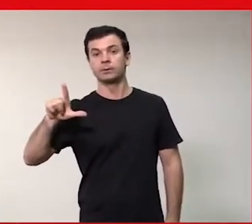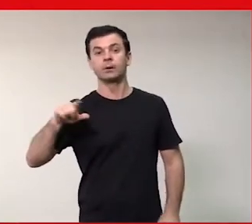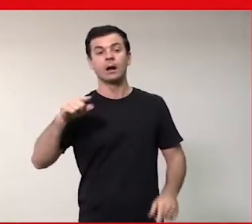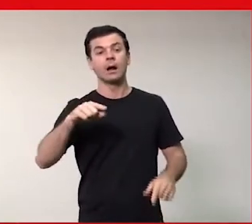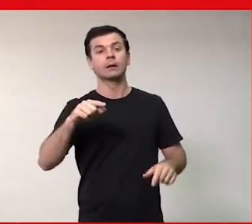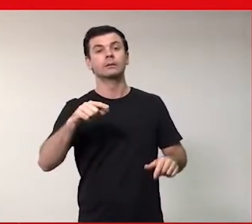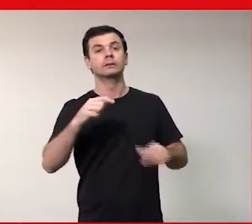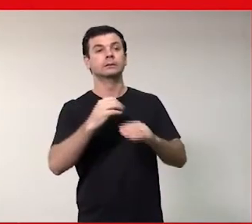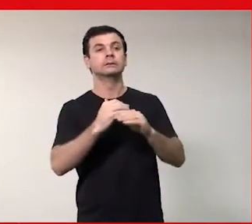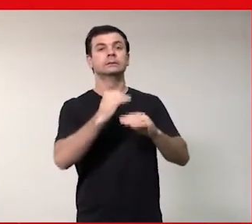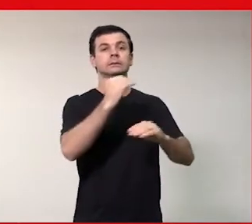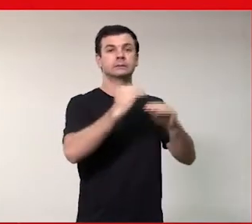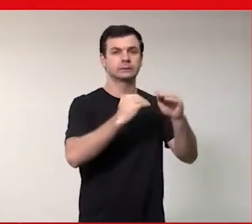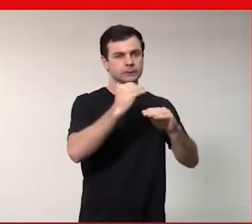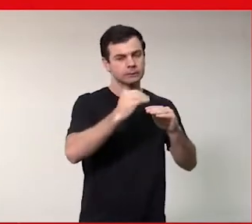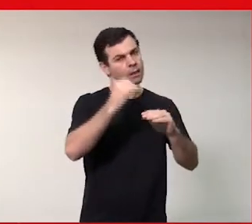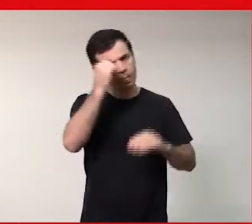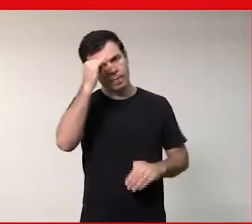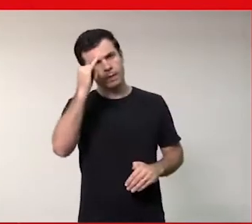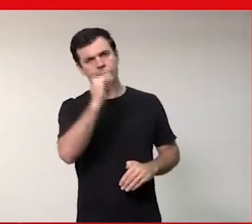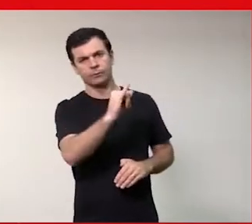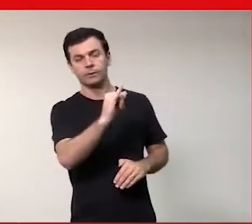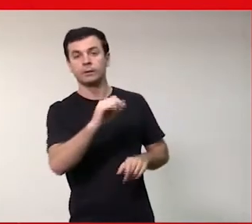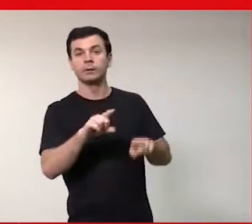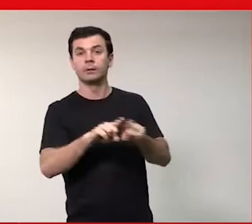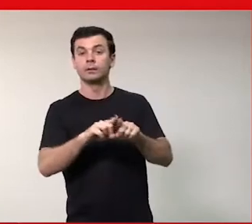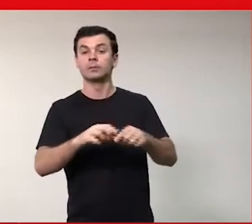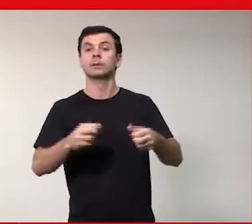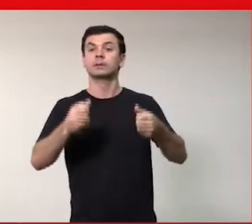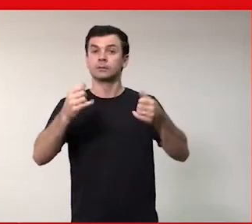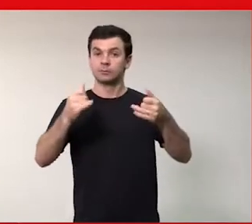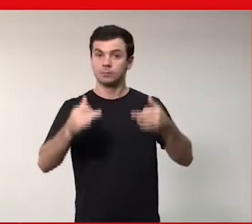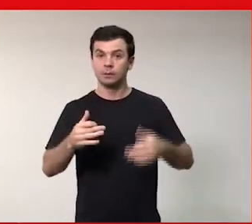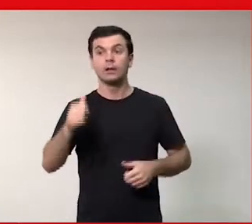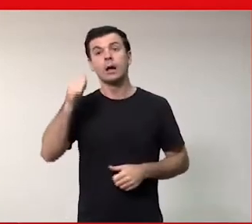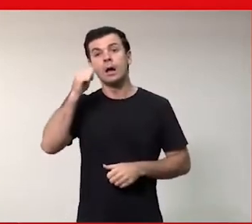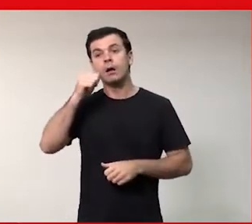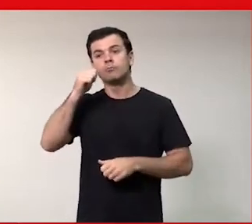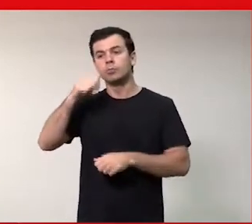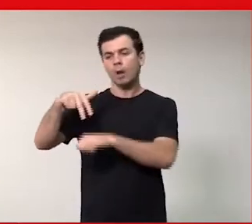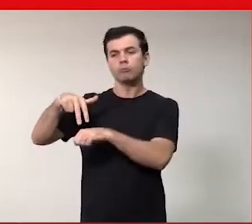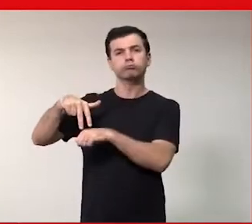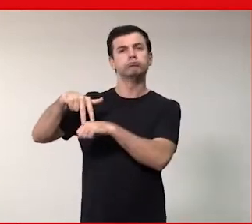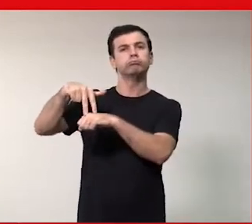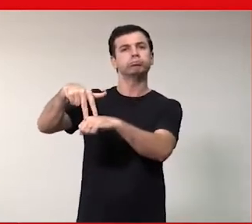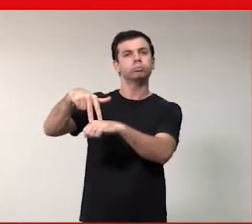desigual, falando um pouco sobre a presença da mulher na tecnologia.